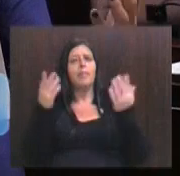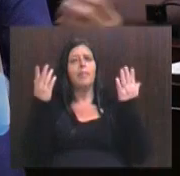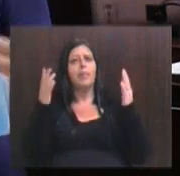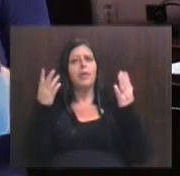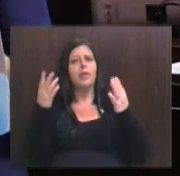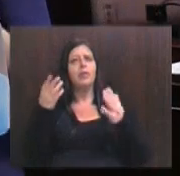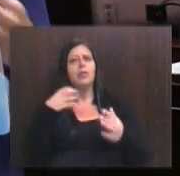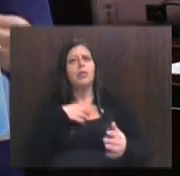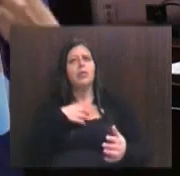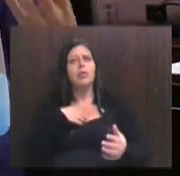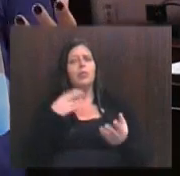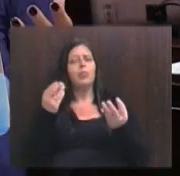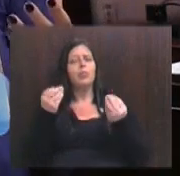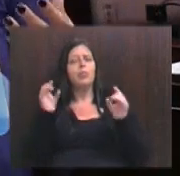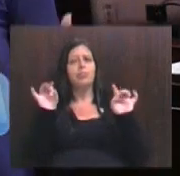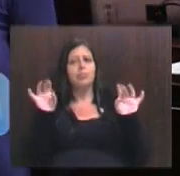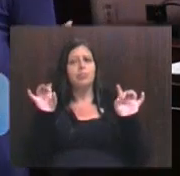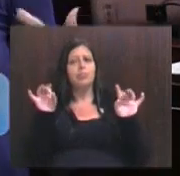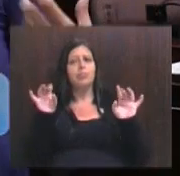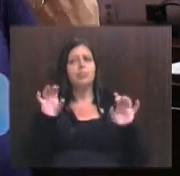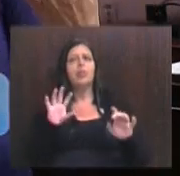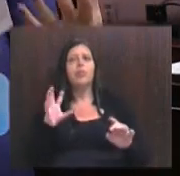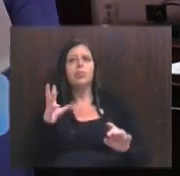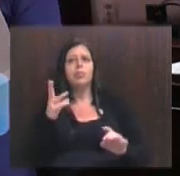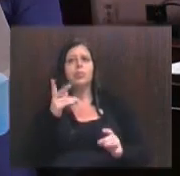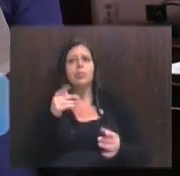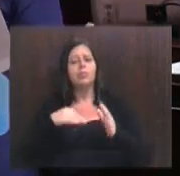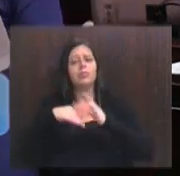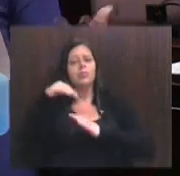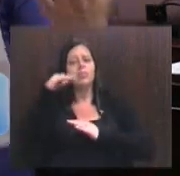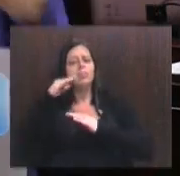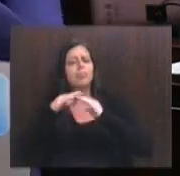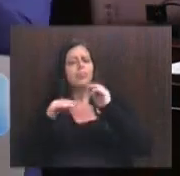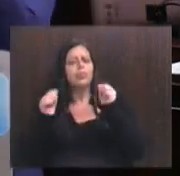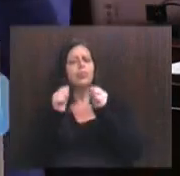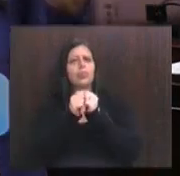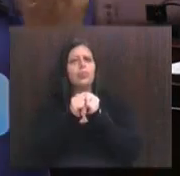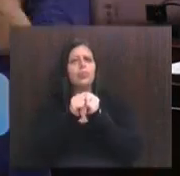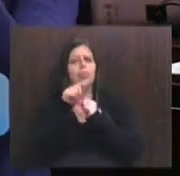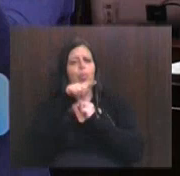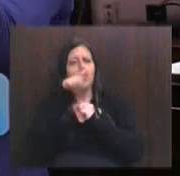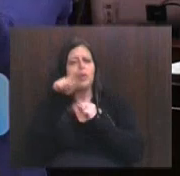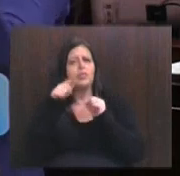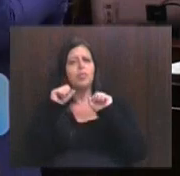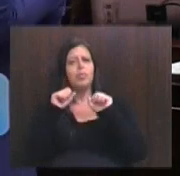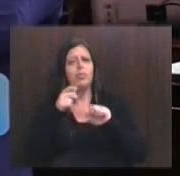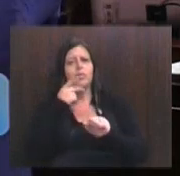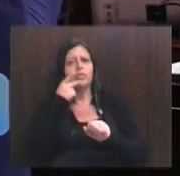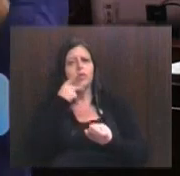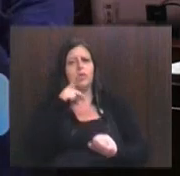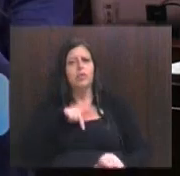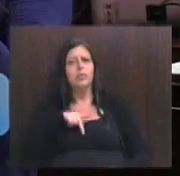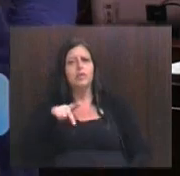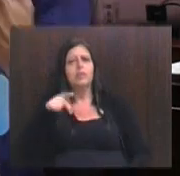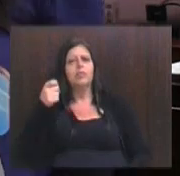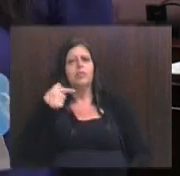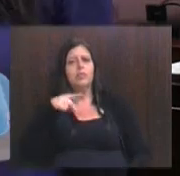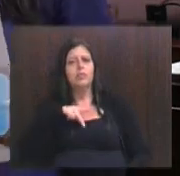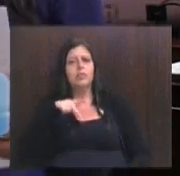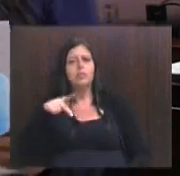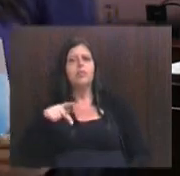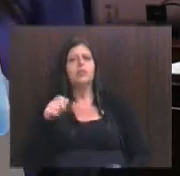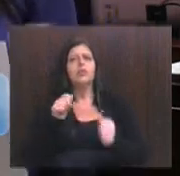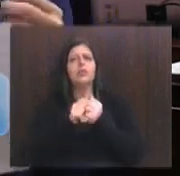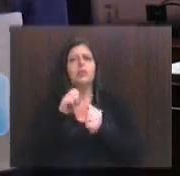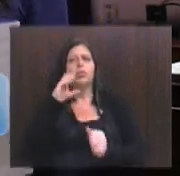parabenizá-los de uma forma muito especial, a todos que construíram, junto com estes que eu pude citar, o presidente, vice-presidente, junto